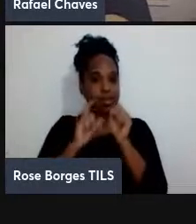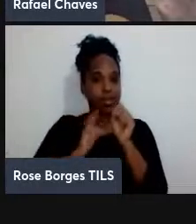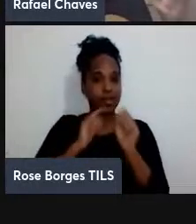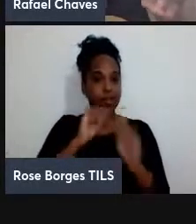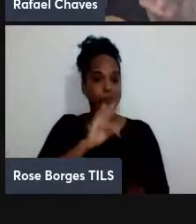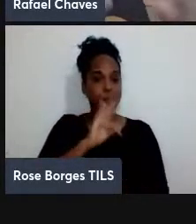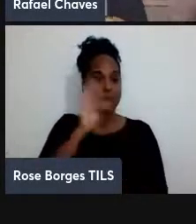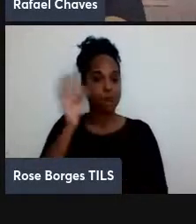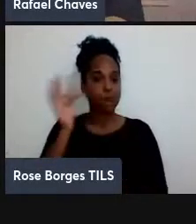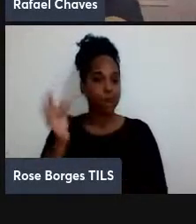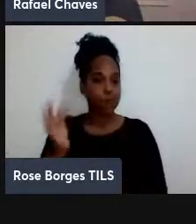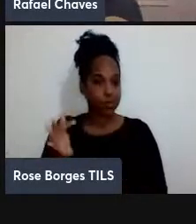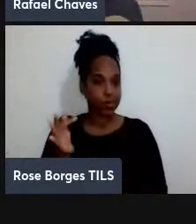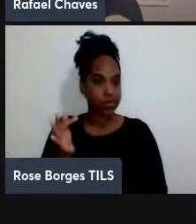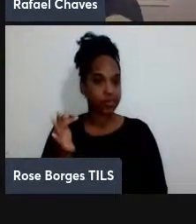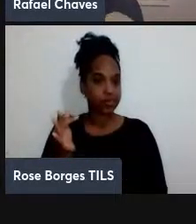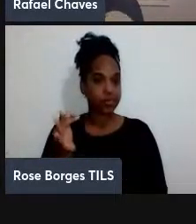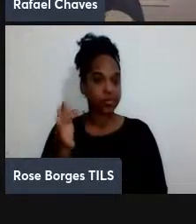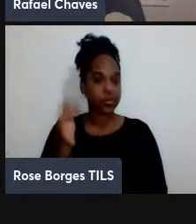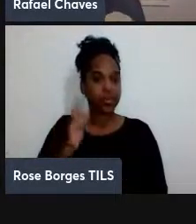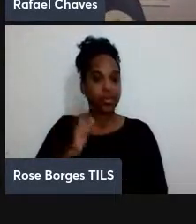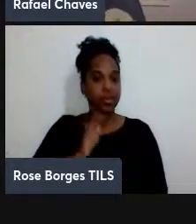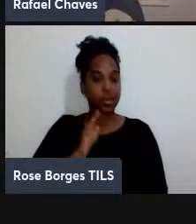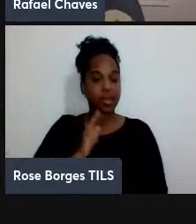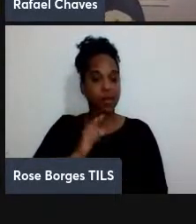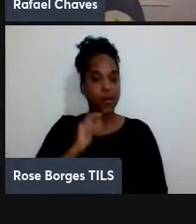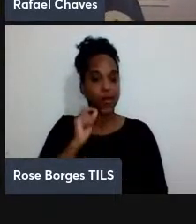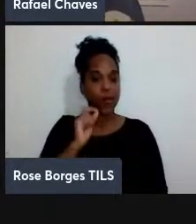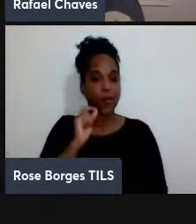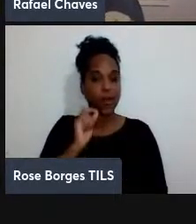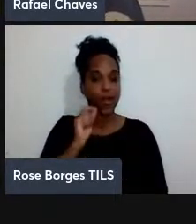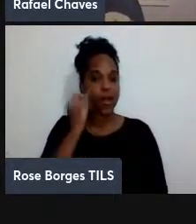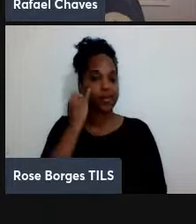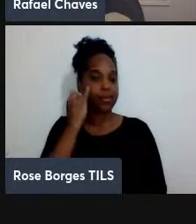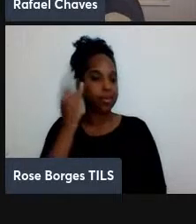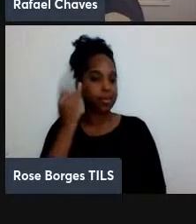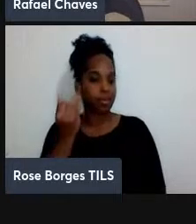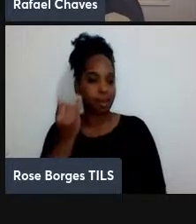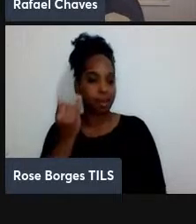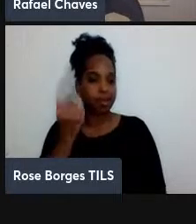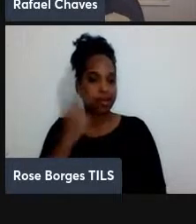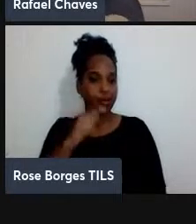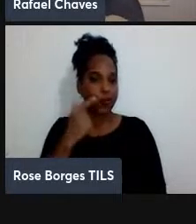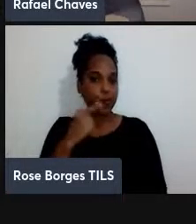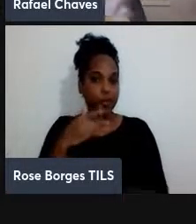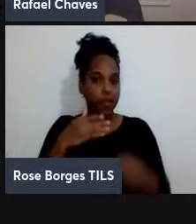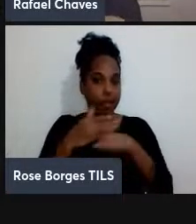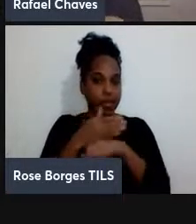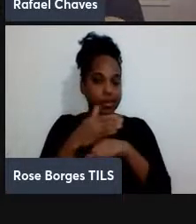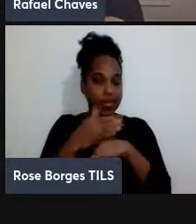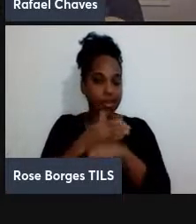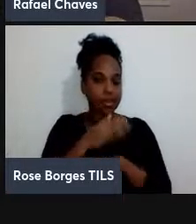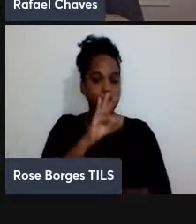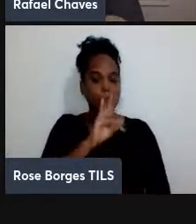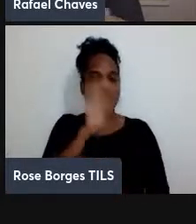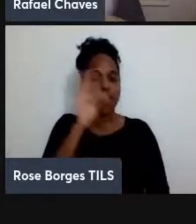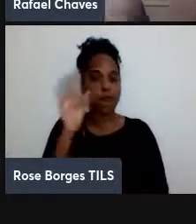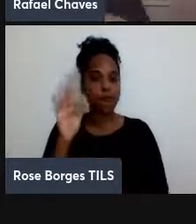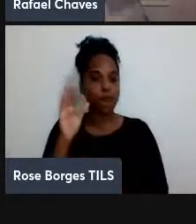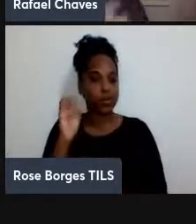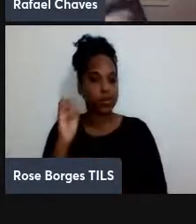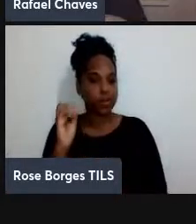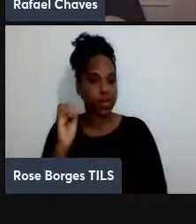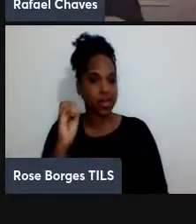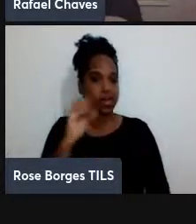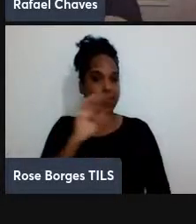vez então a ideia básica aqui é que eu não tenho acesso a f de 0 e f de 1 simultaneamente óbvio que não eu